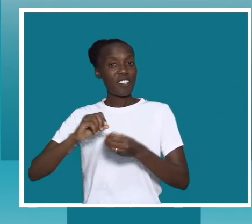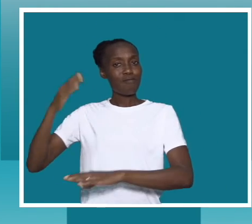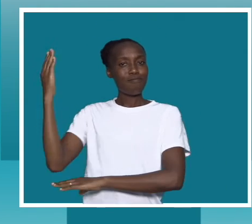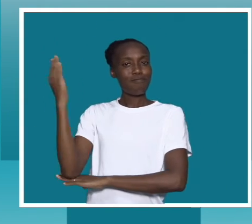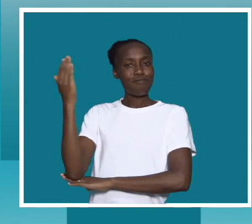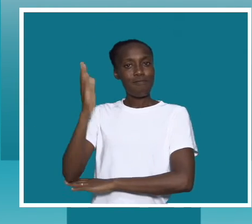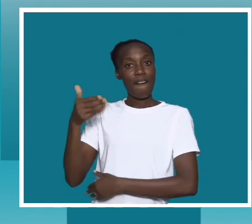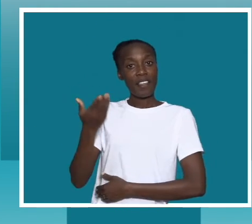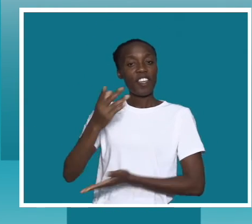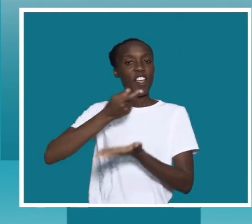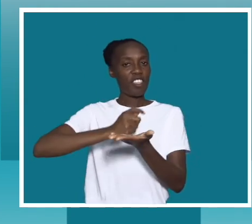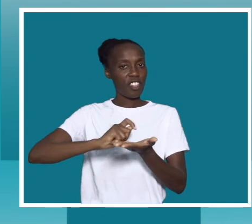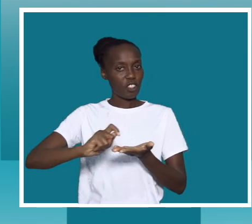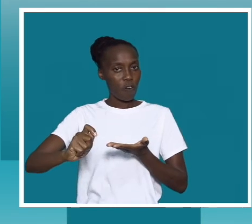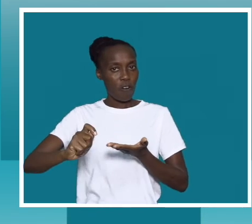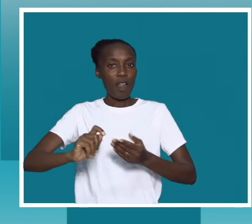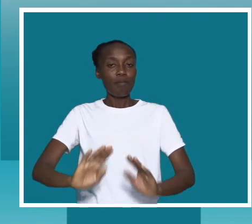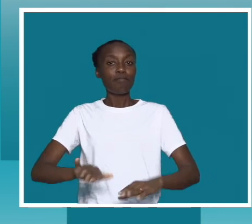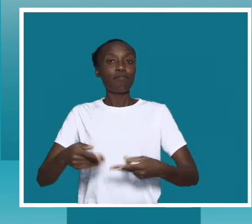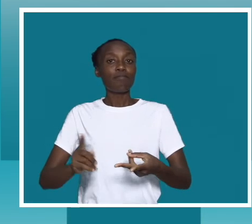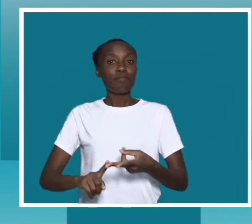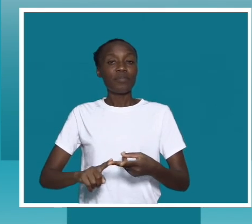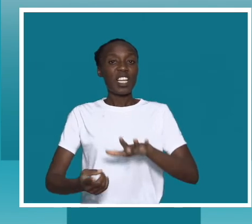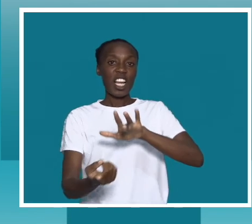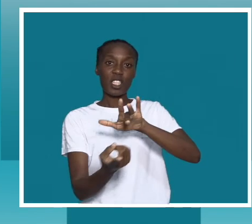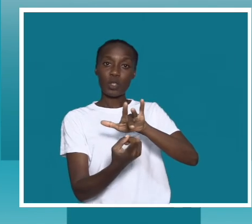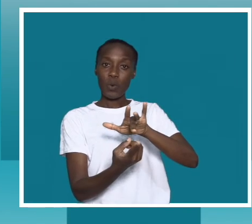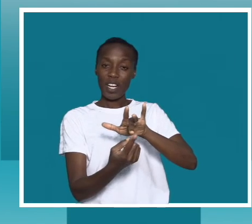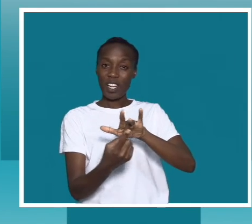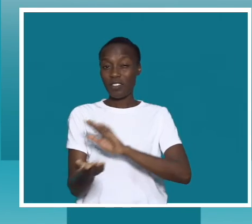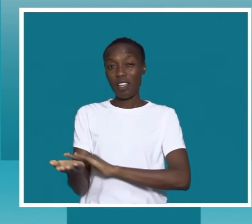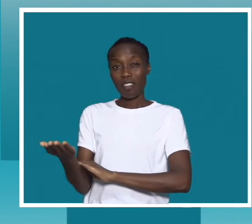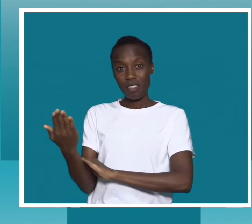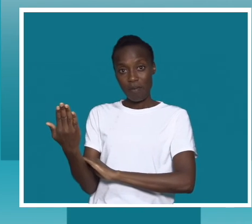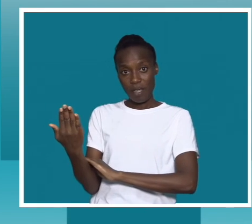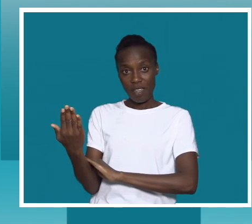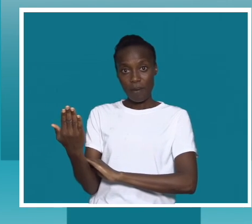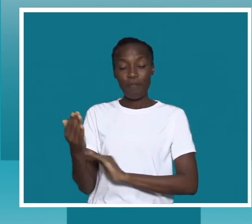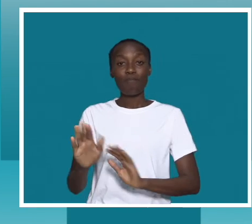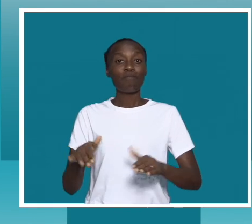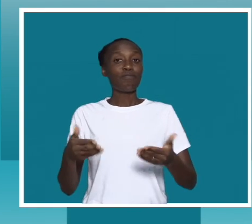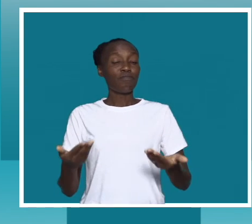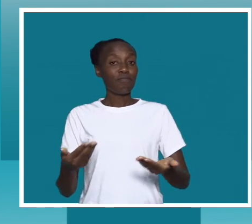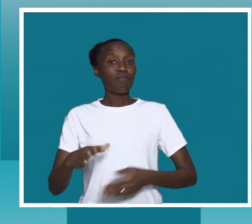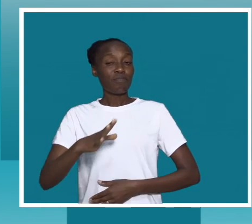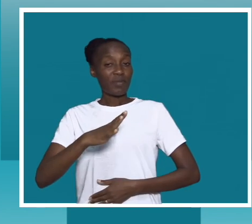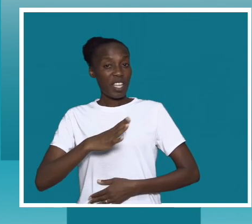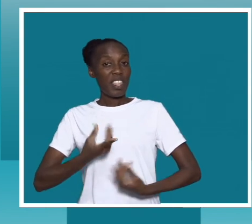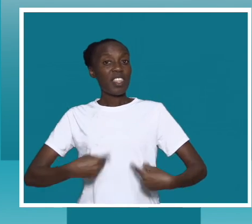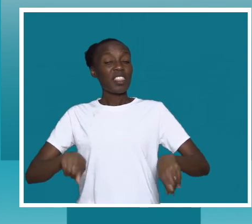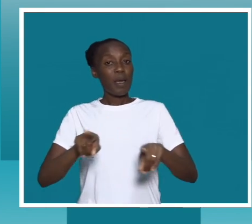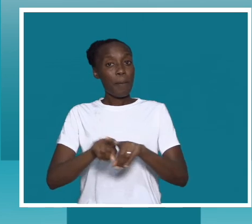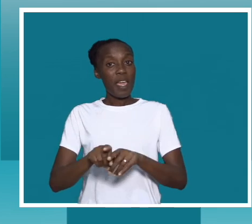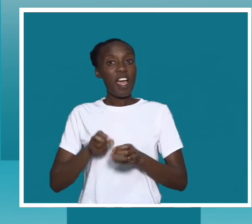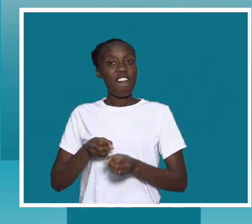palestras aqui na escola da Rangene, nas quartas-feiras de manhã. Sim, tenho também